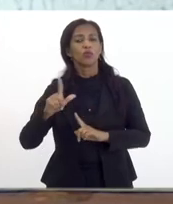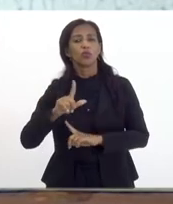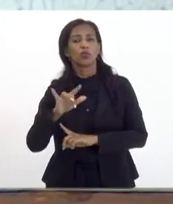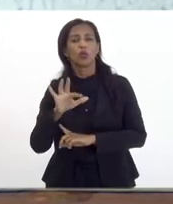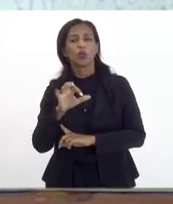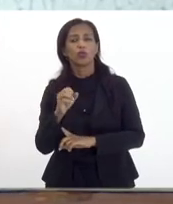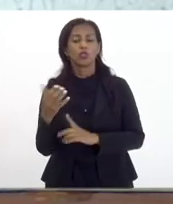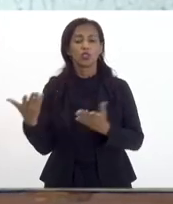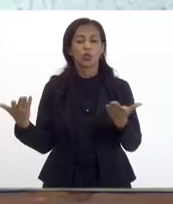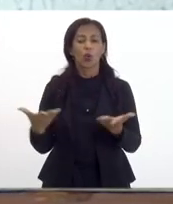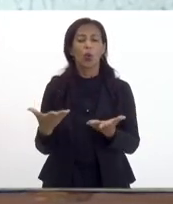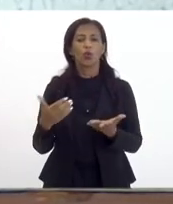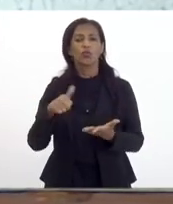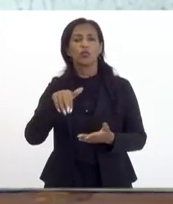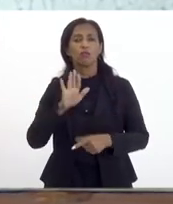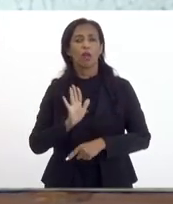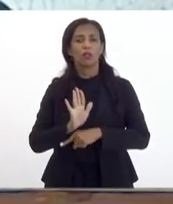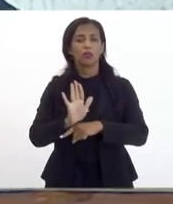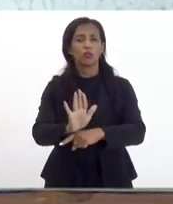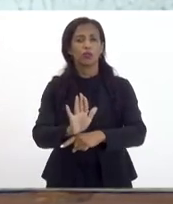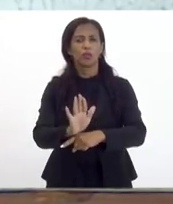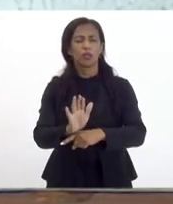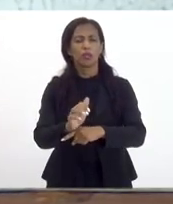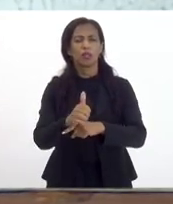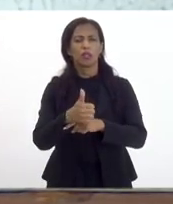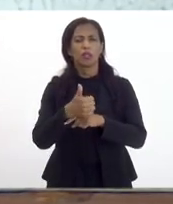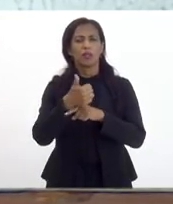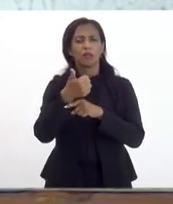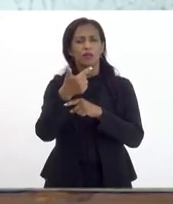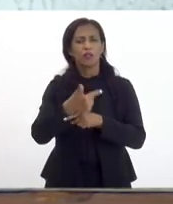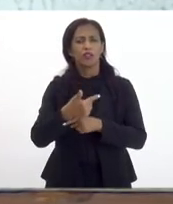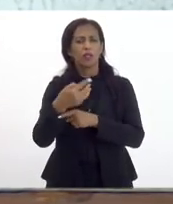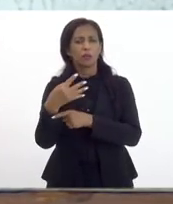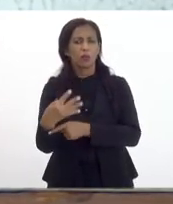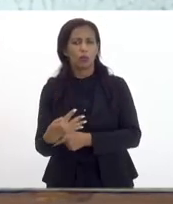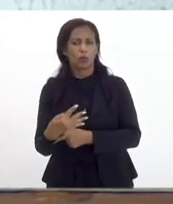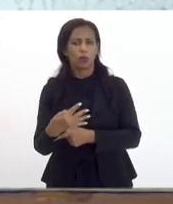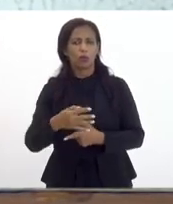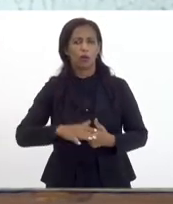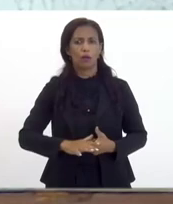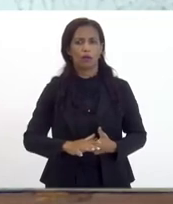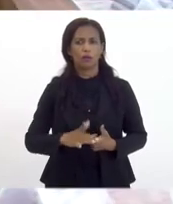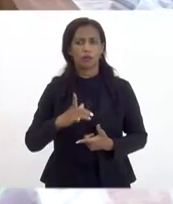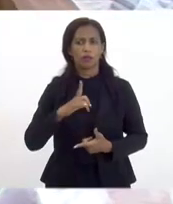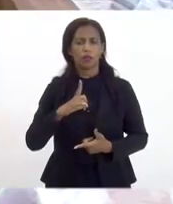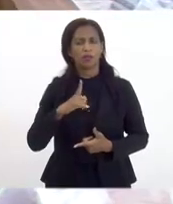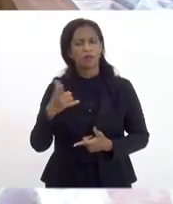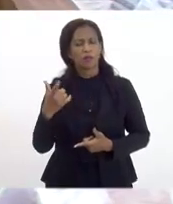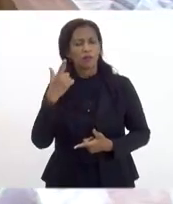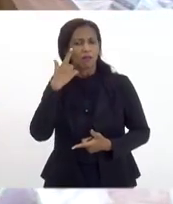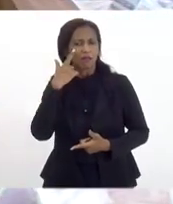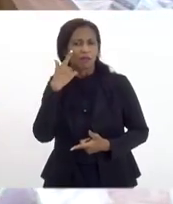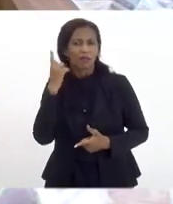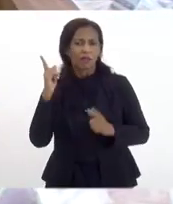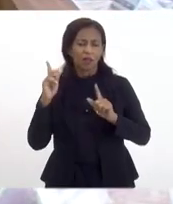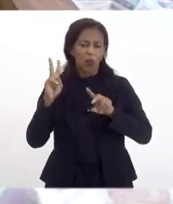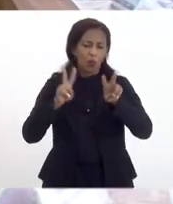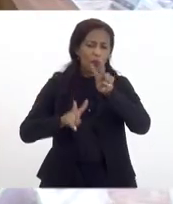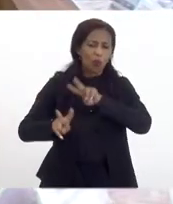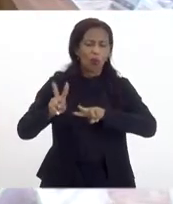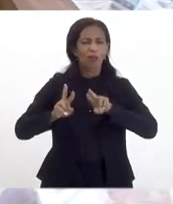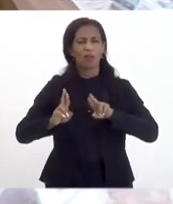atende aqui hoje é o 24º então eu acho que é um parâmetro que só poderia ter um olhar